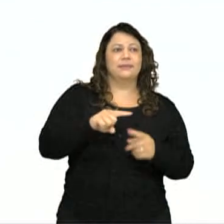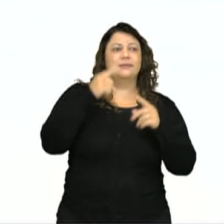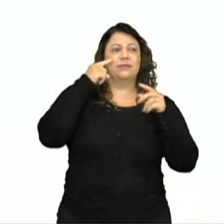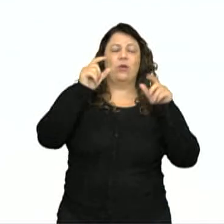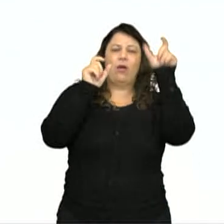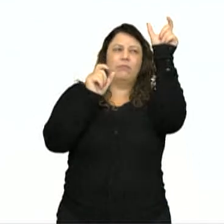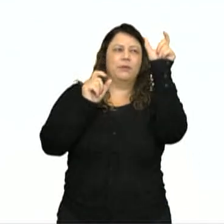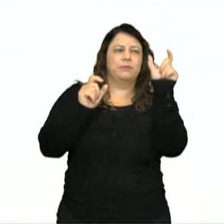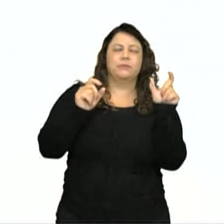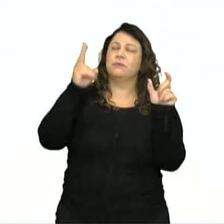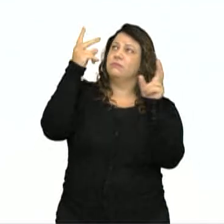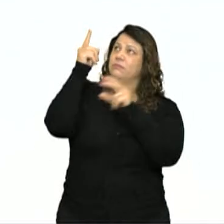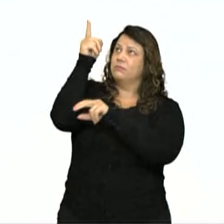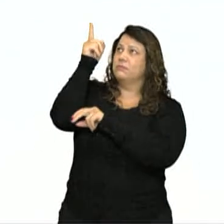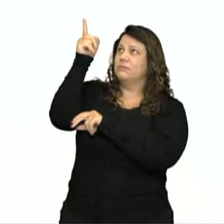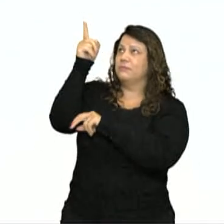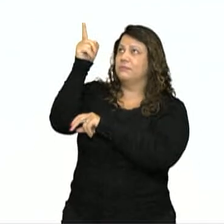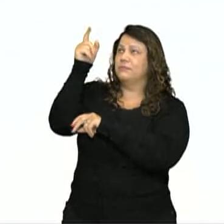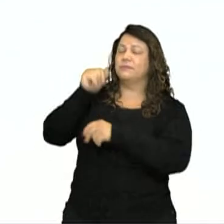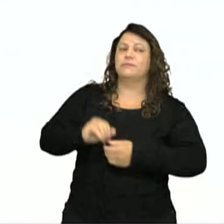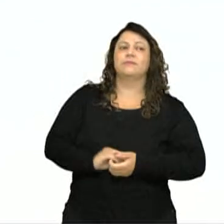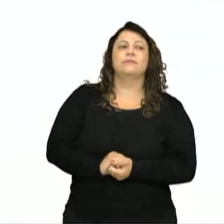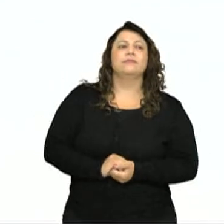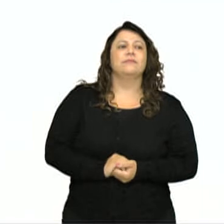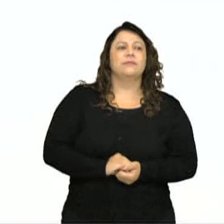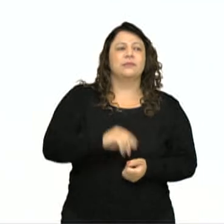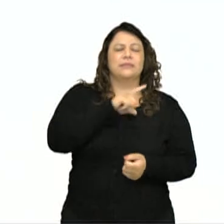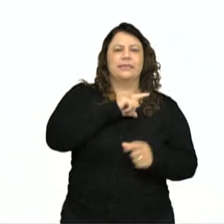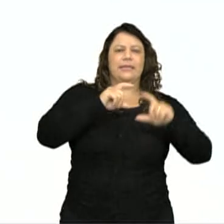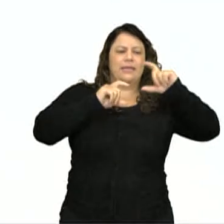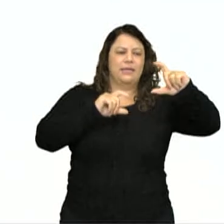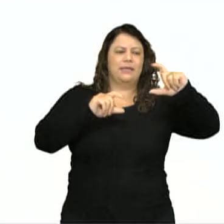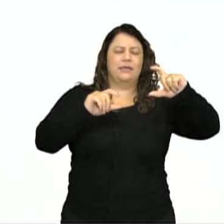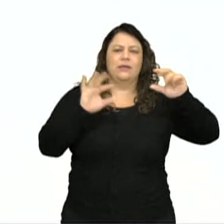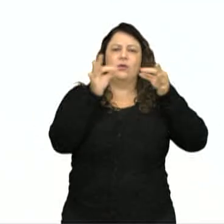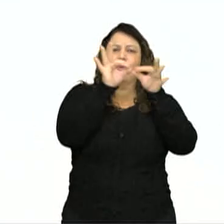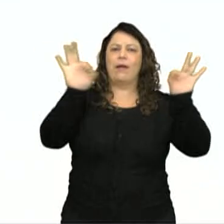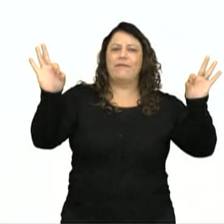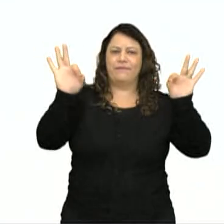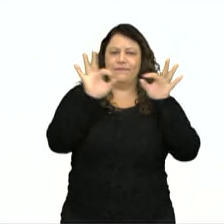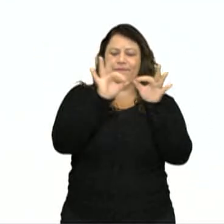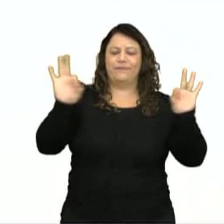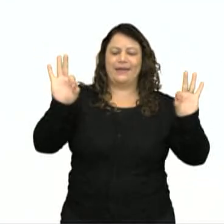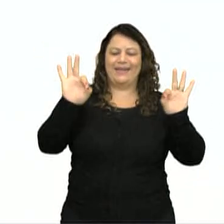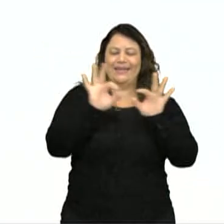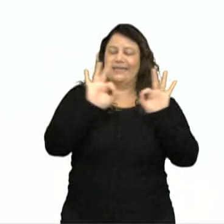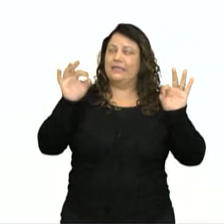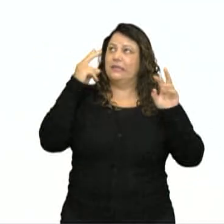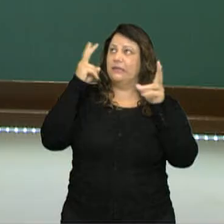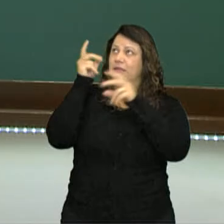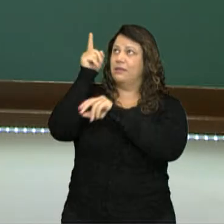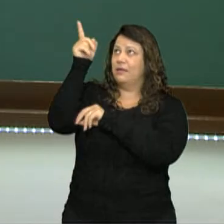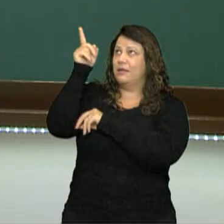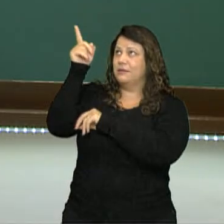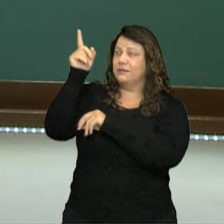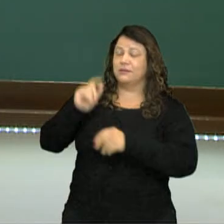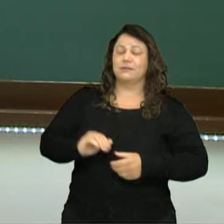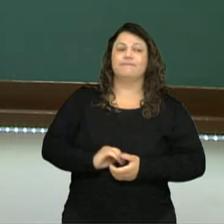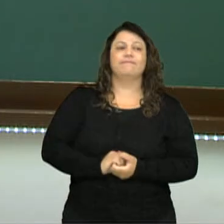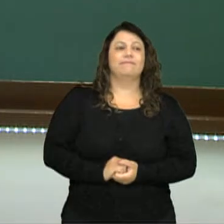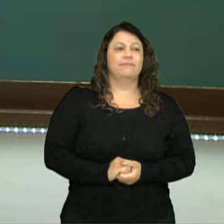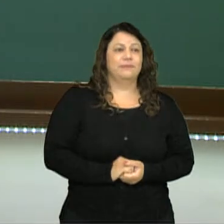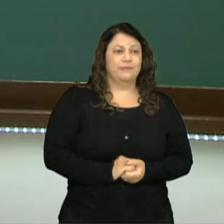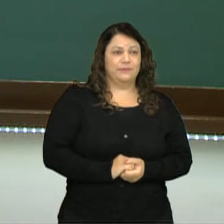Anne, our sister, and last Saturday, they were so happy because they bought a nice pair of jeans for each one. The end.